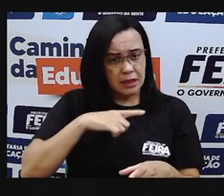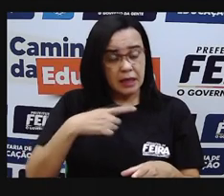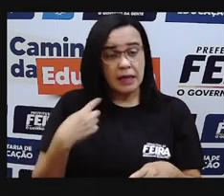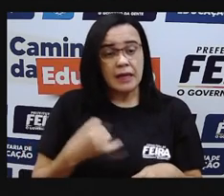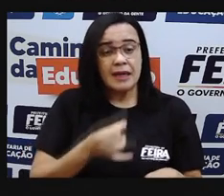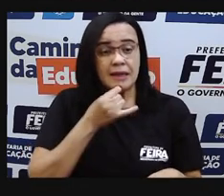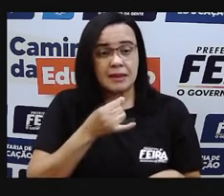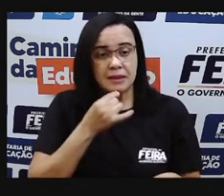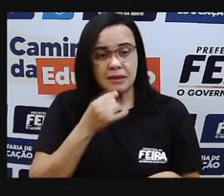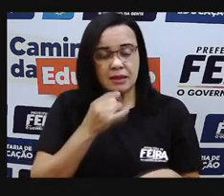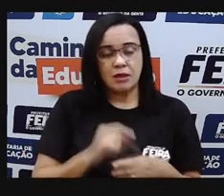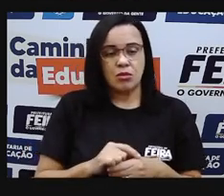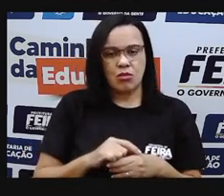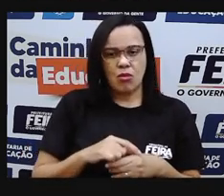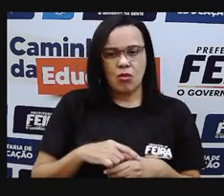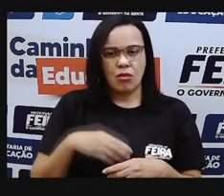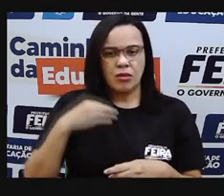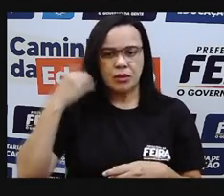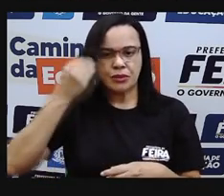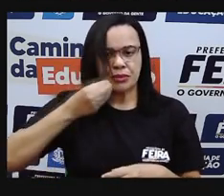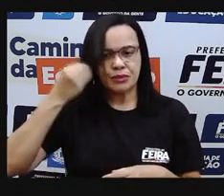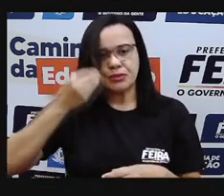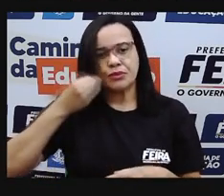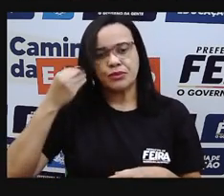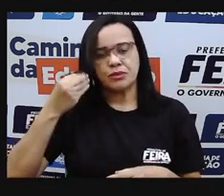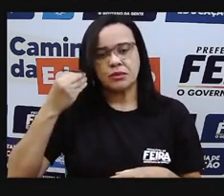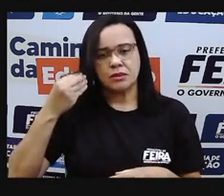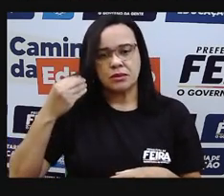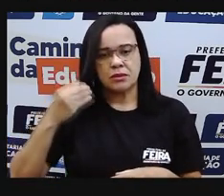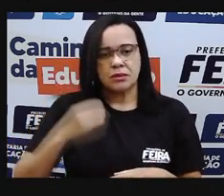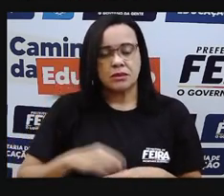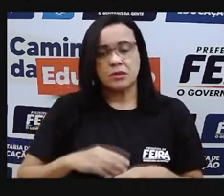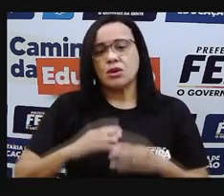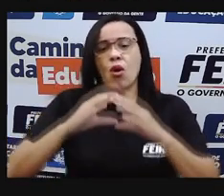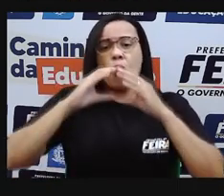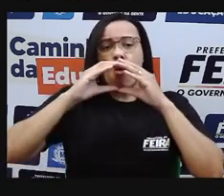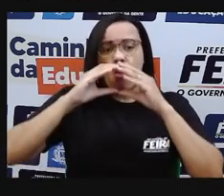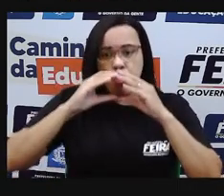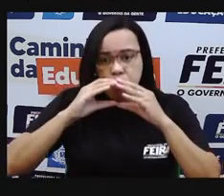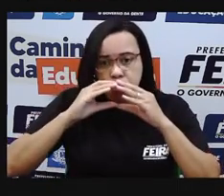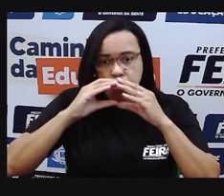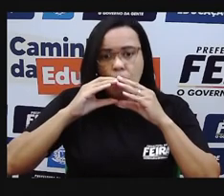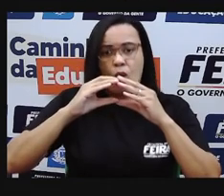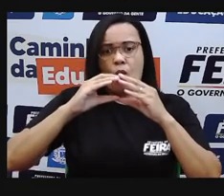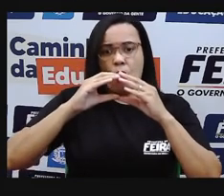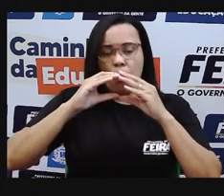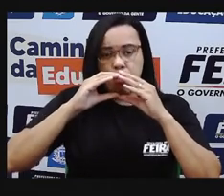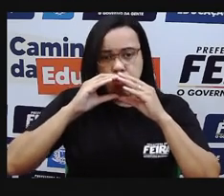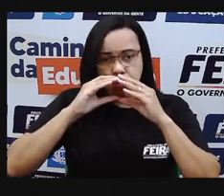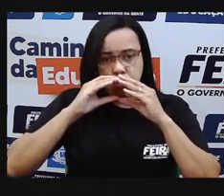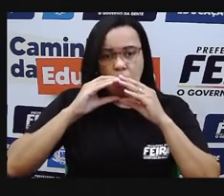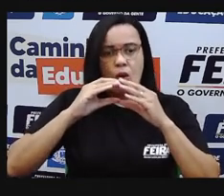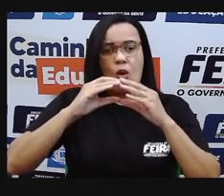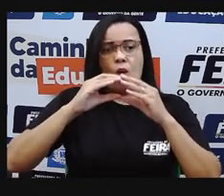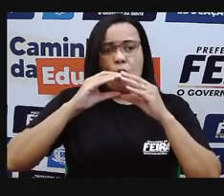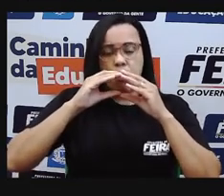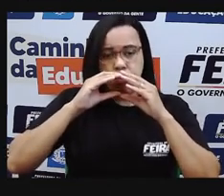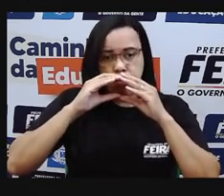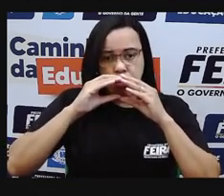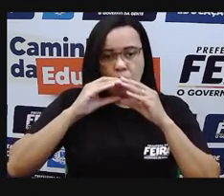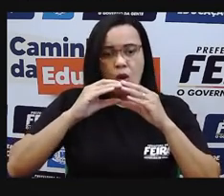bexiga de festa, um balão de festa, e eu vou encher esse balão de festa. Só que antes, eu coloco na